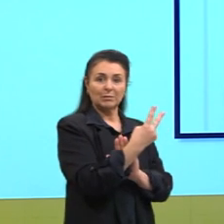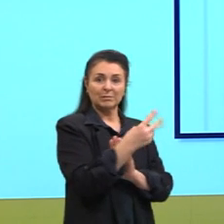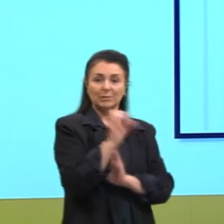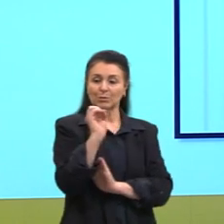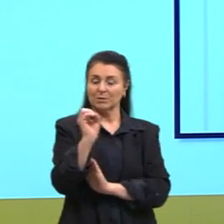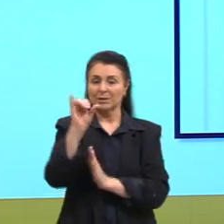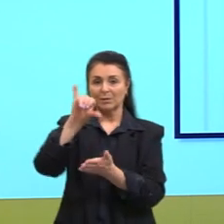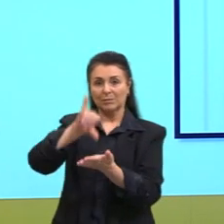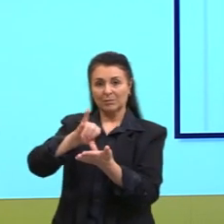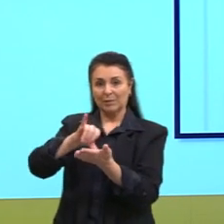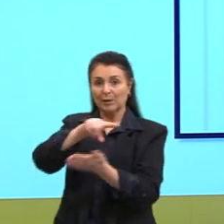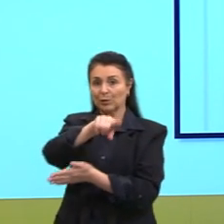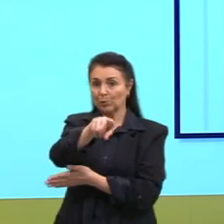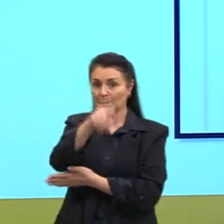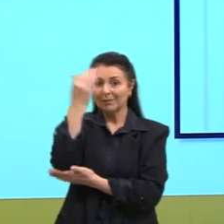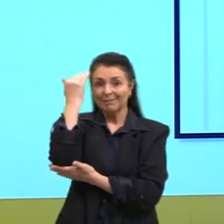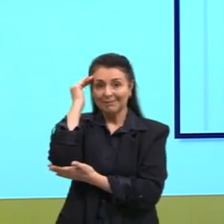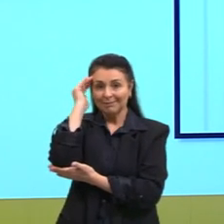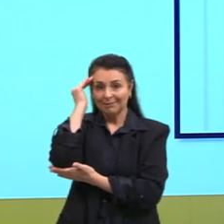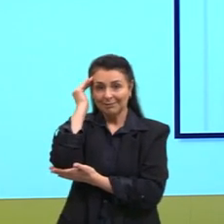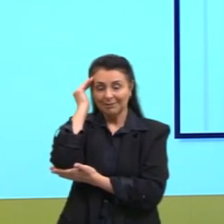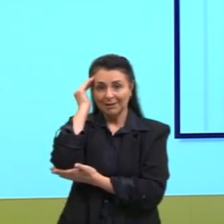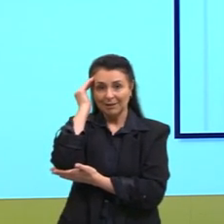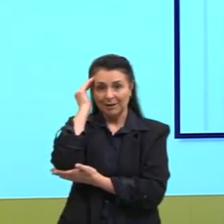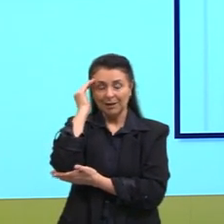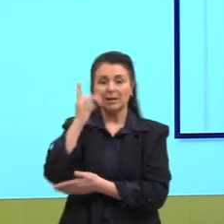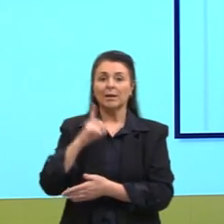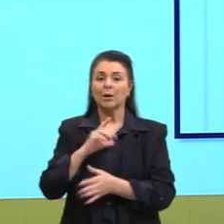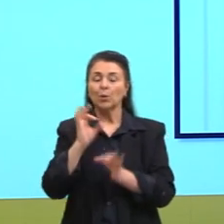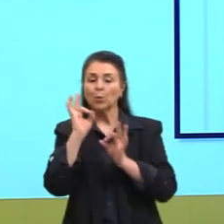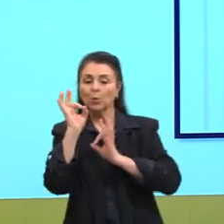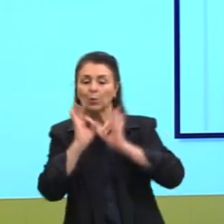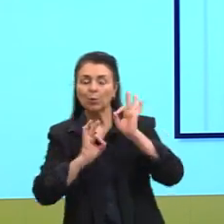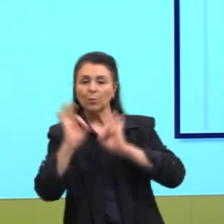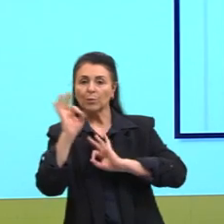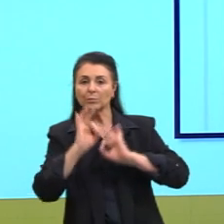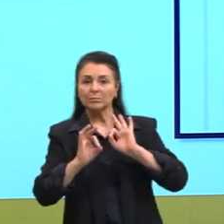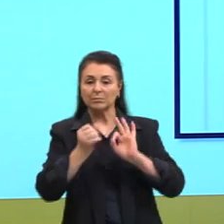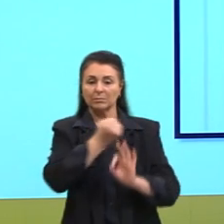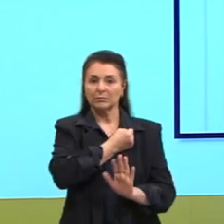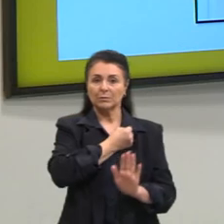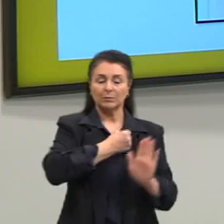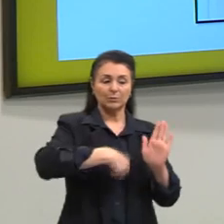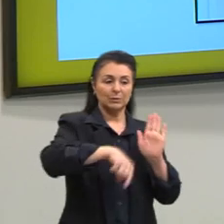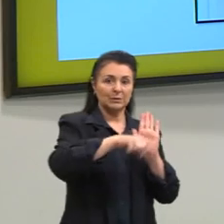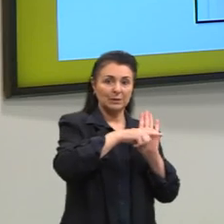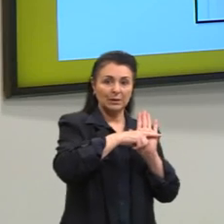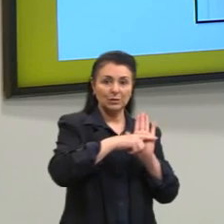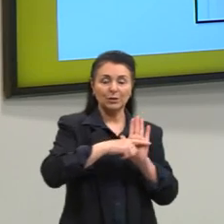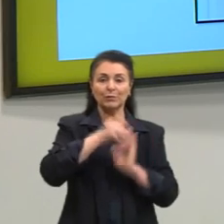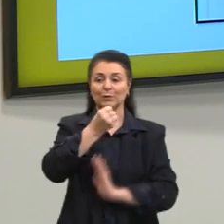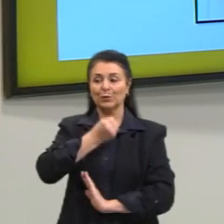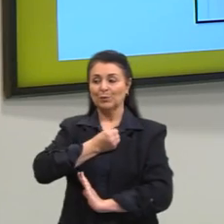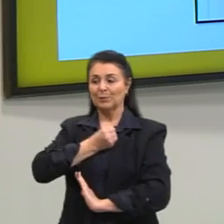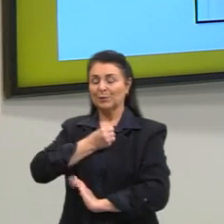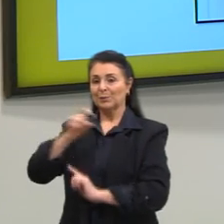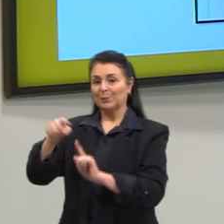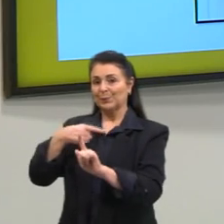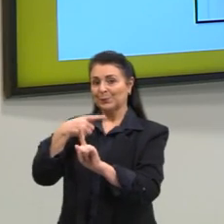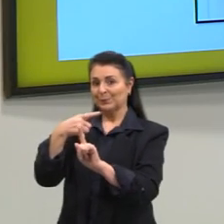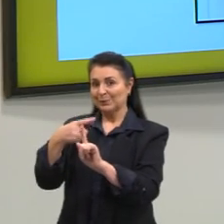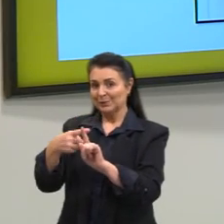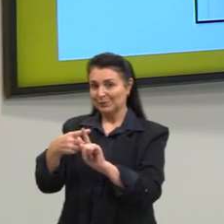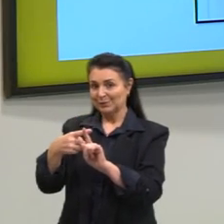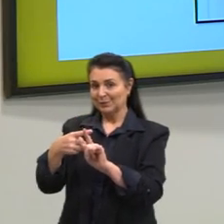entendimento que vocês tem que ter em relação a posicionamento de números negativos e números positivos, principalmente, em relação